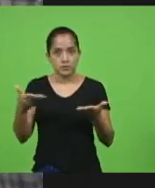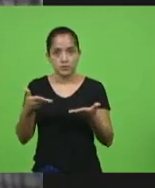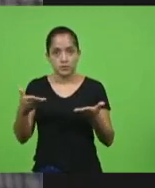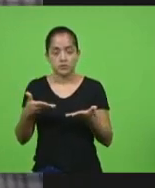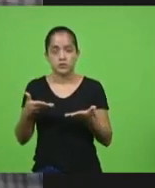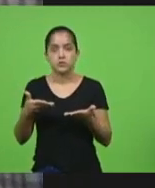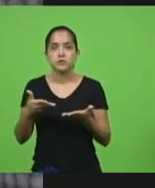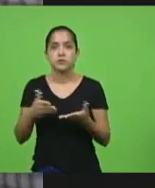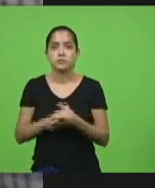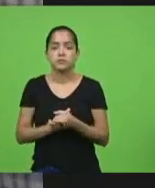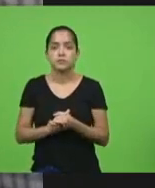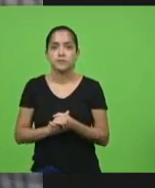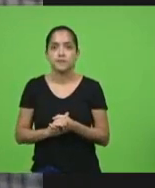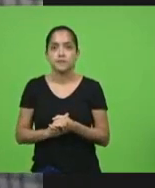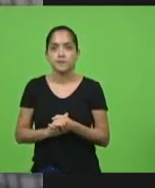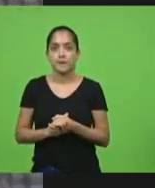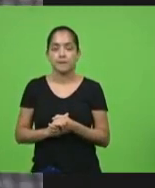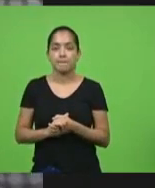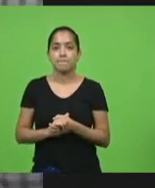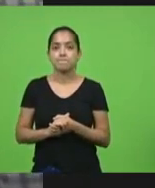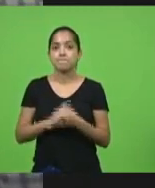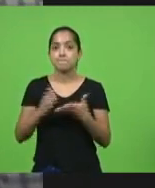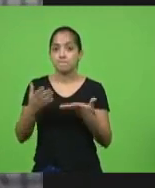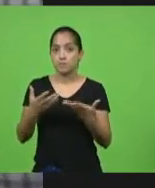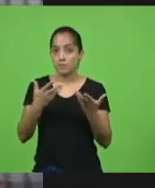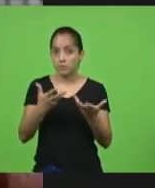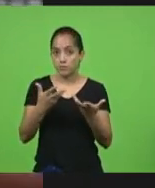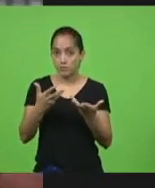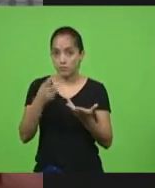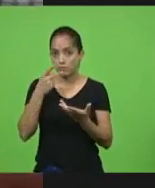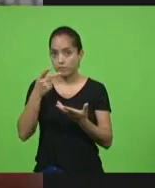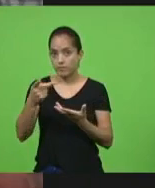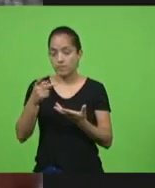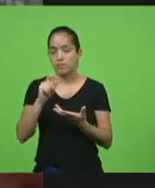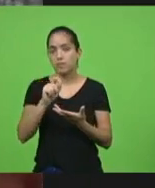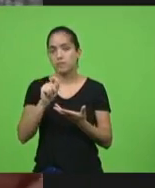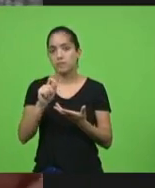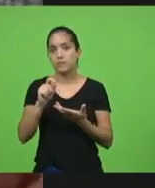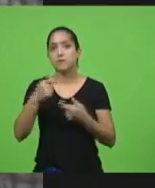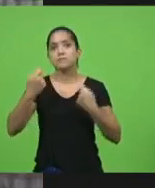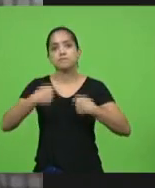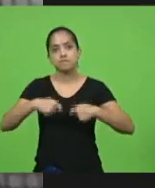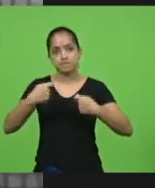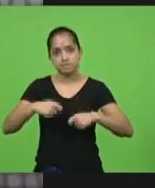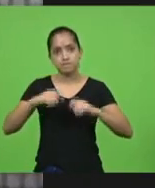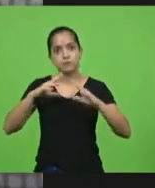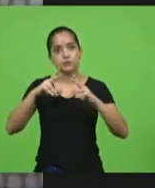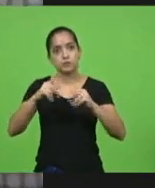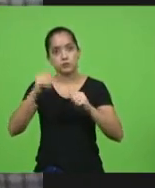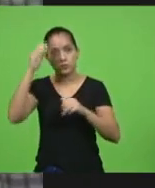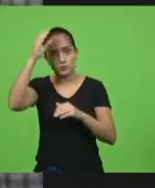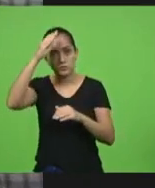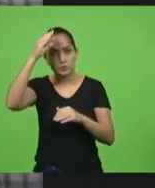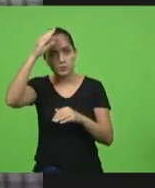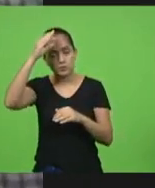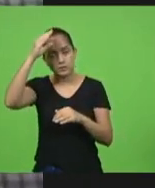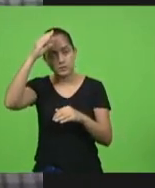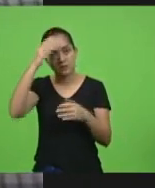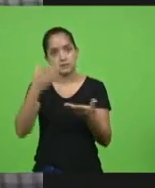que pretendo dizer é que nós precisamos todos nos conscientizar, todos